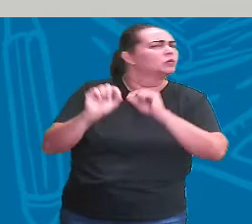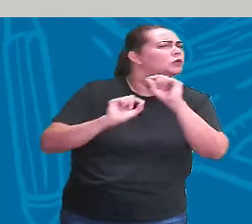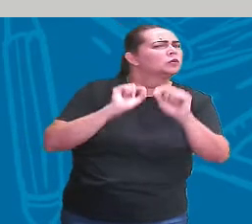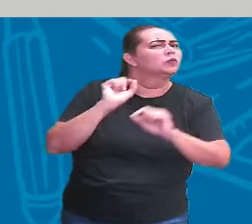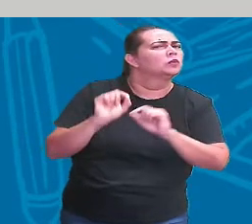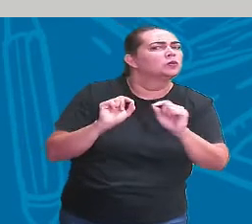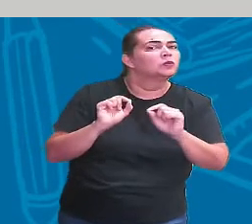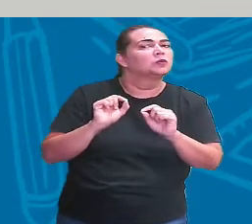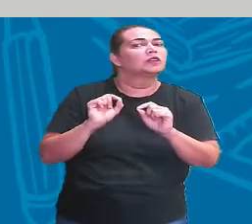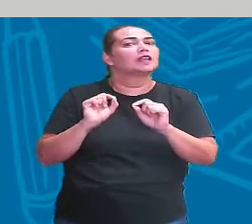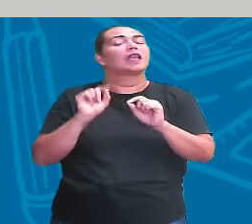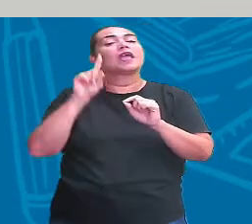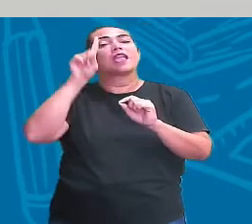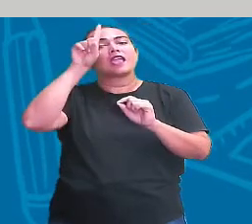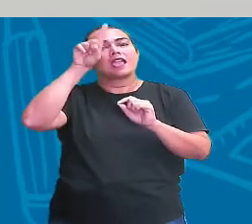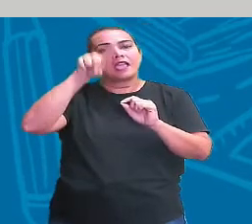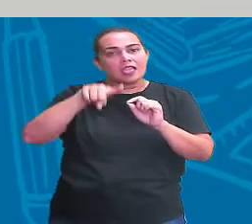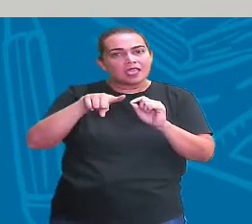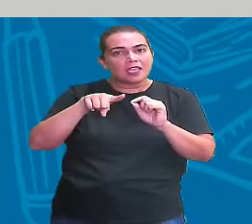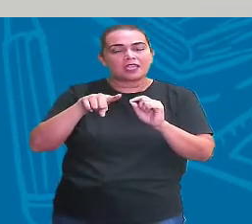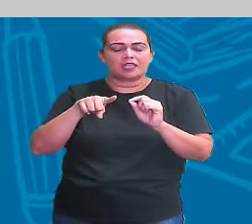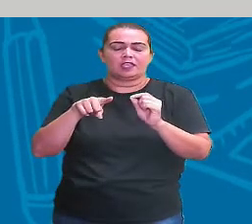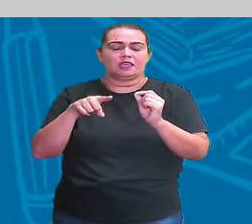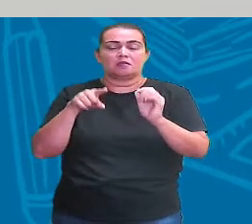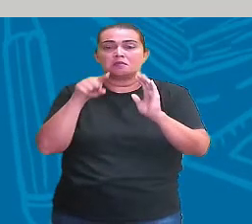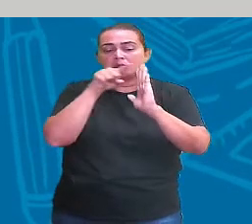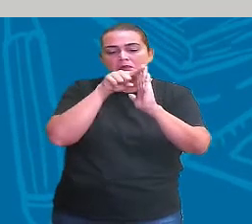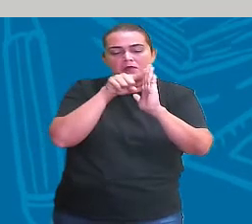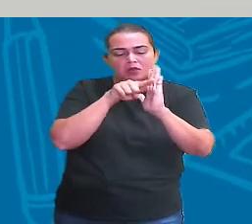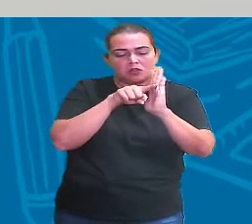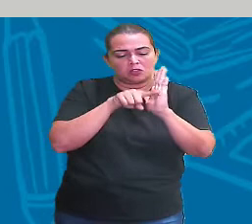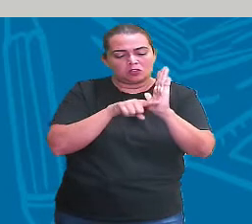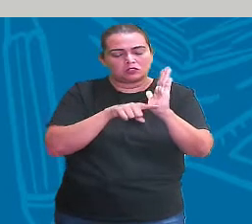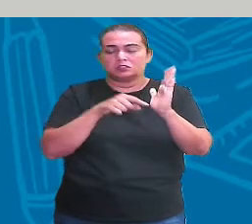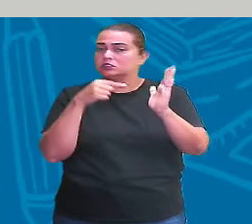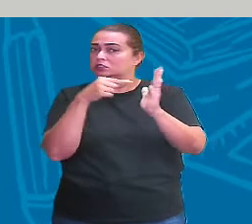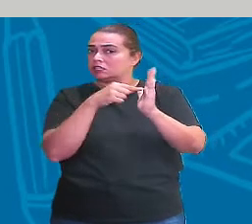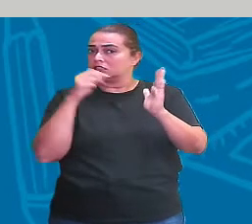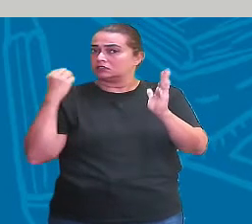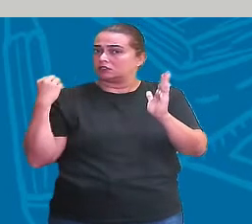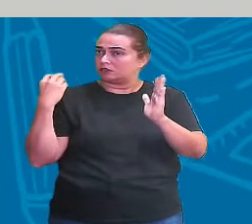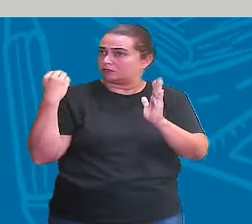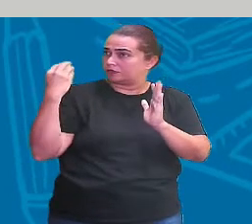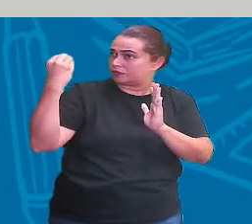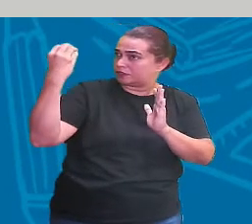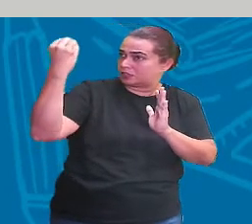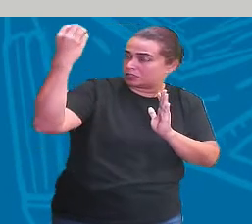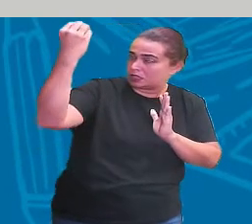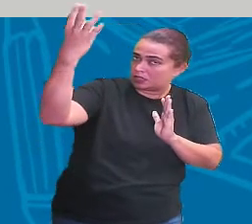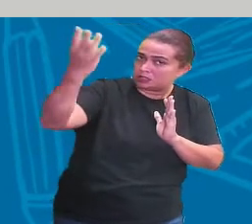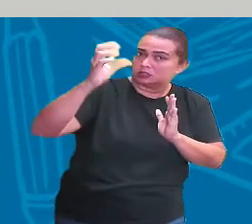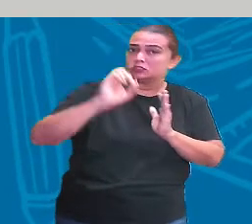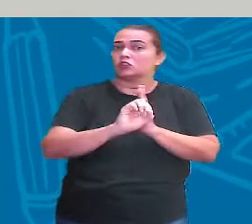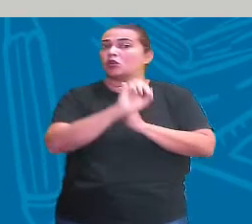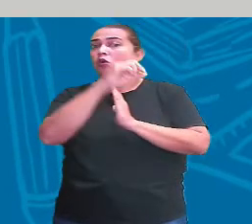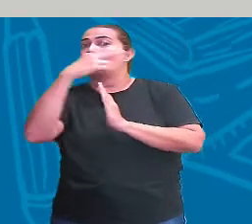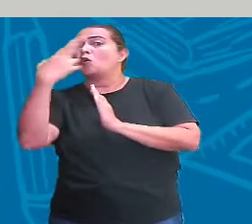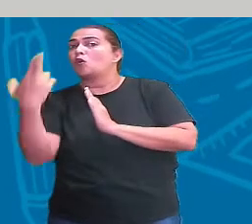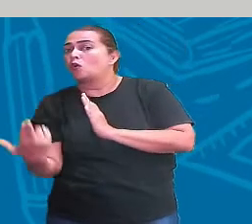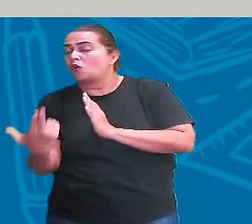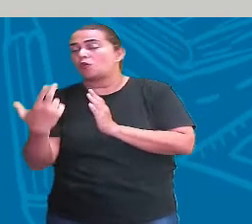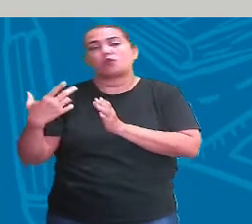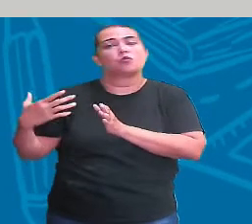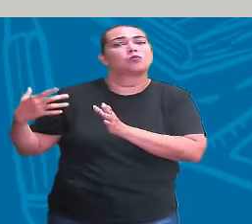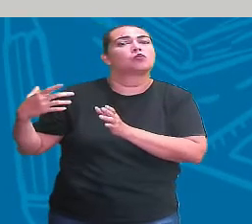roteiro de viagem ou percurso que se pretende seguir ou que será feito de um local a outro,